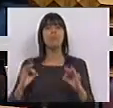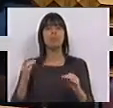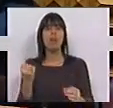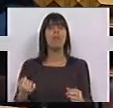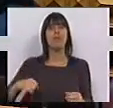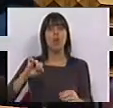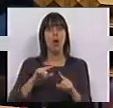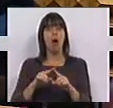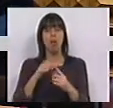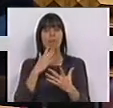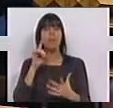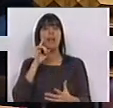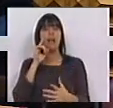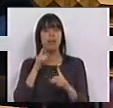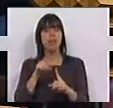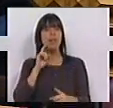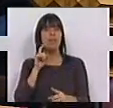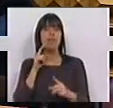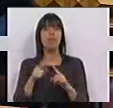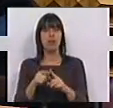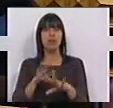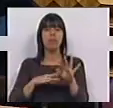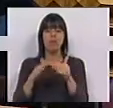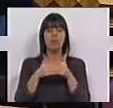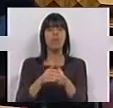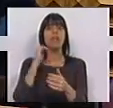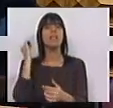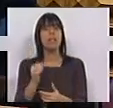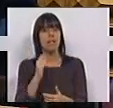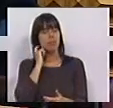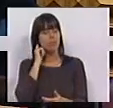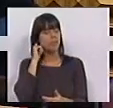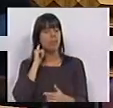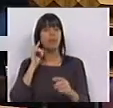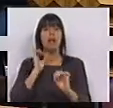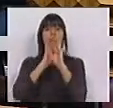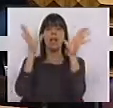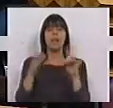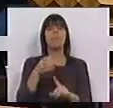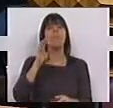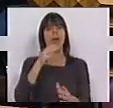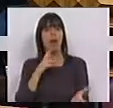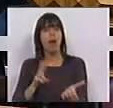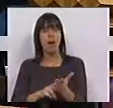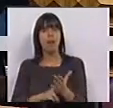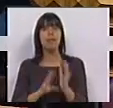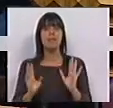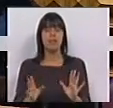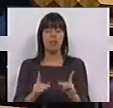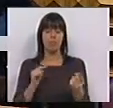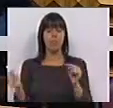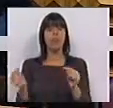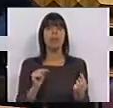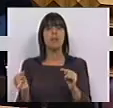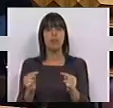violadora das garantias de defesa em processo criminal. É claro que o PS tem razão e no